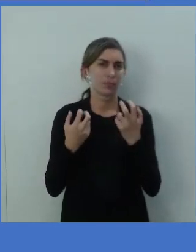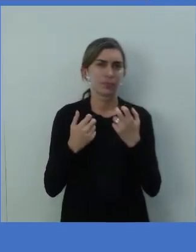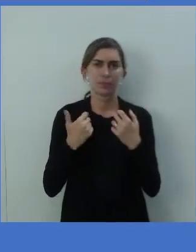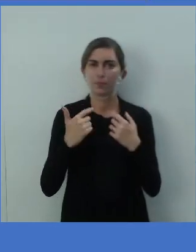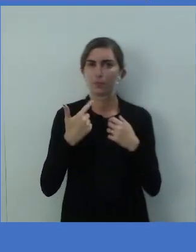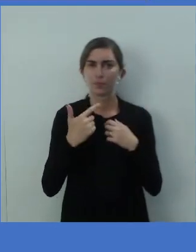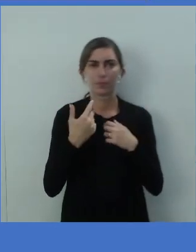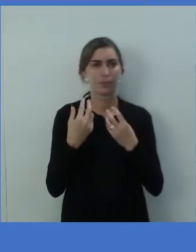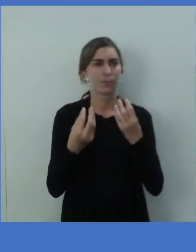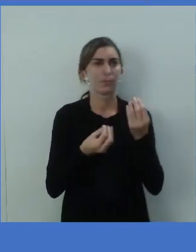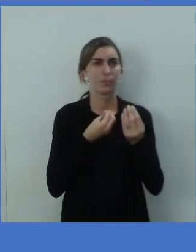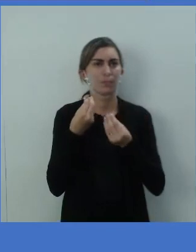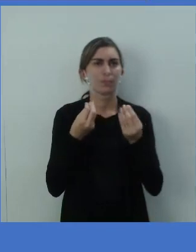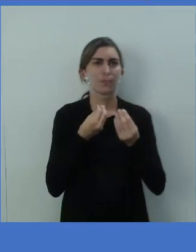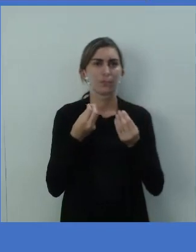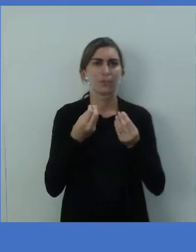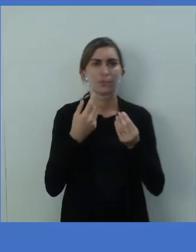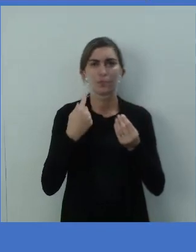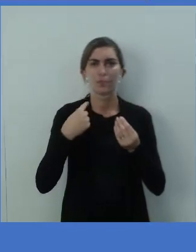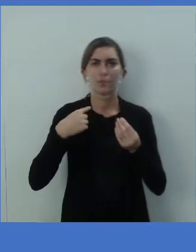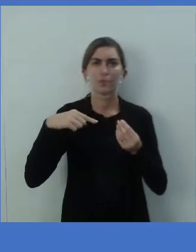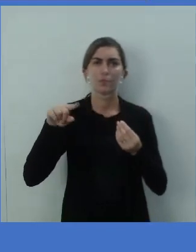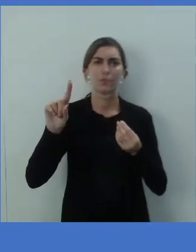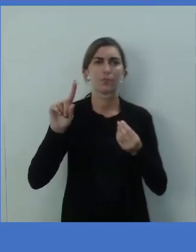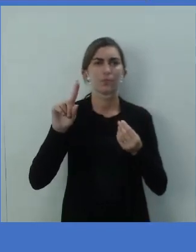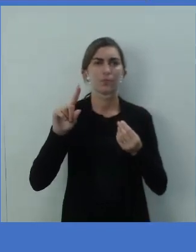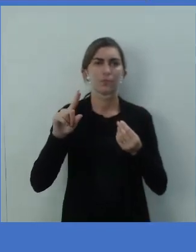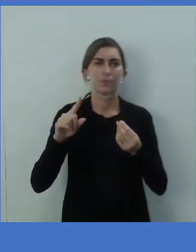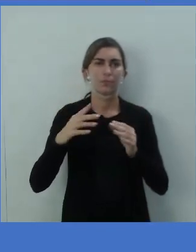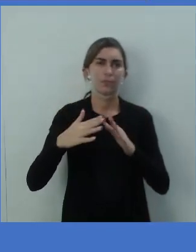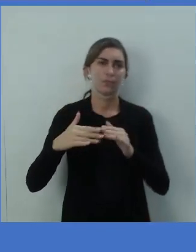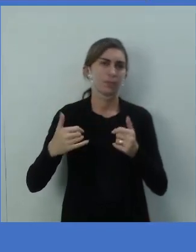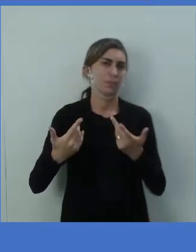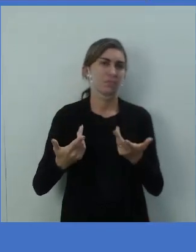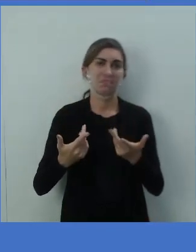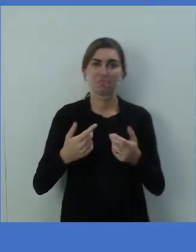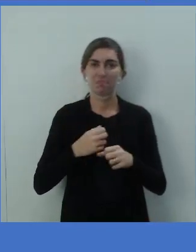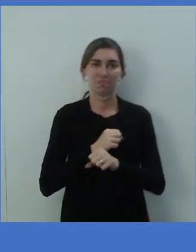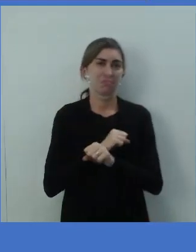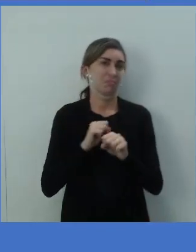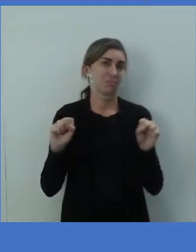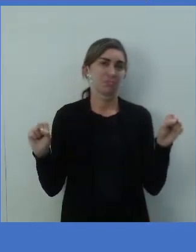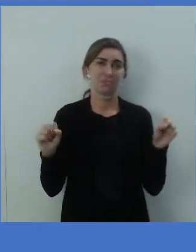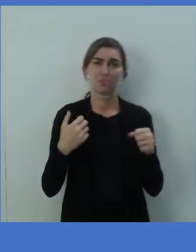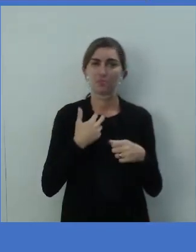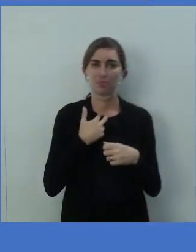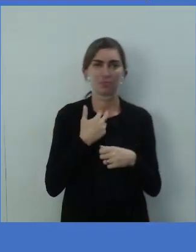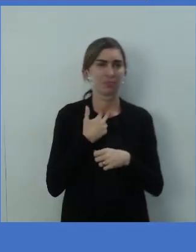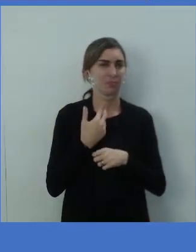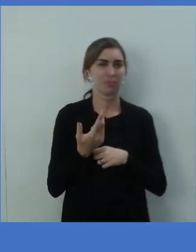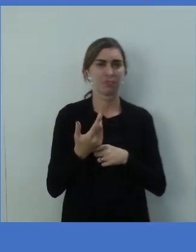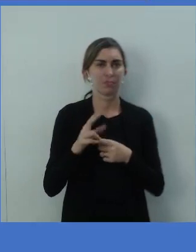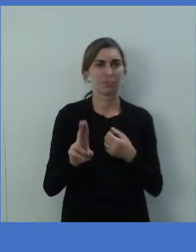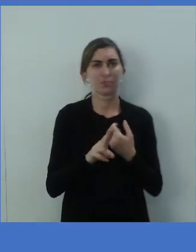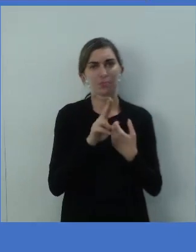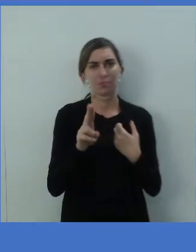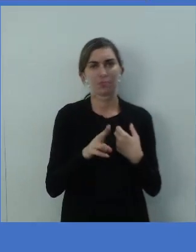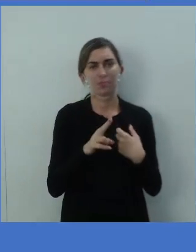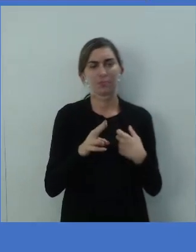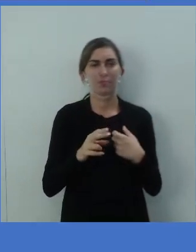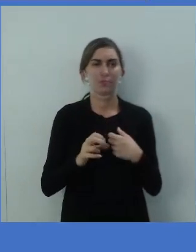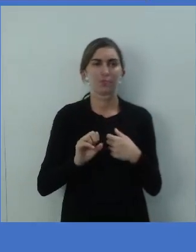possibilidade de você atender. E se isso fosse possível, não precisaria você utilizar o sorry.